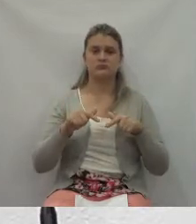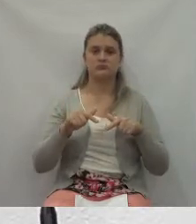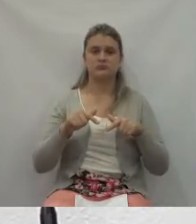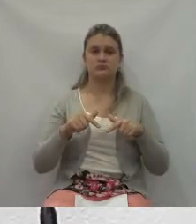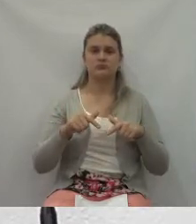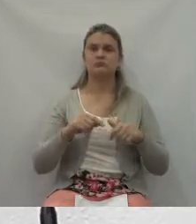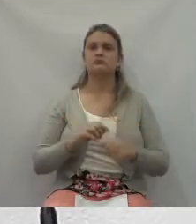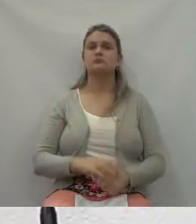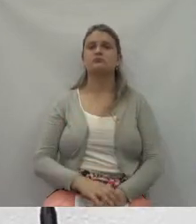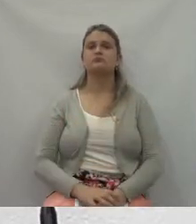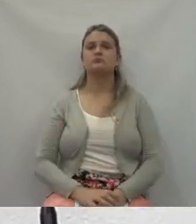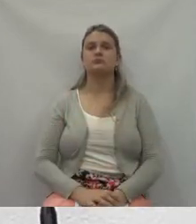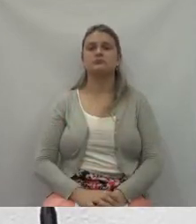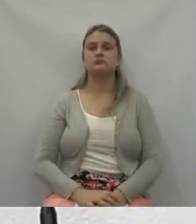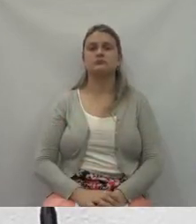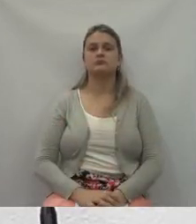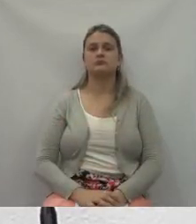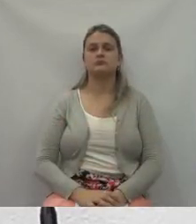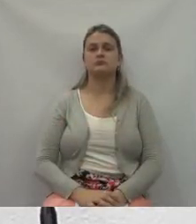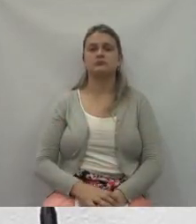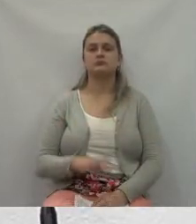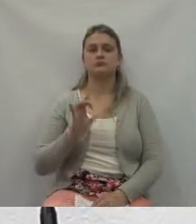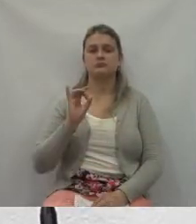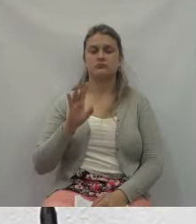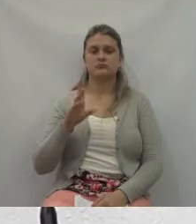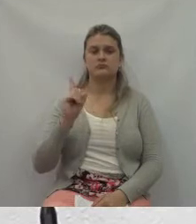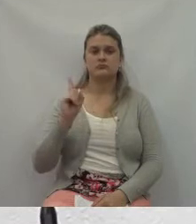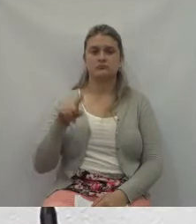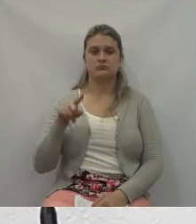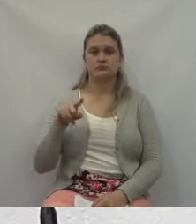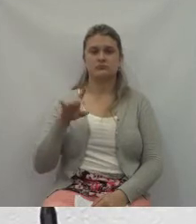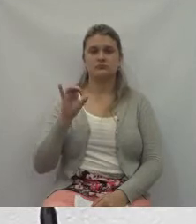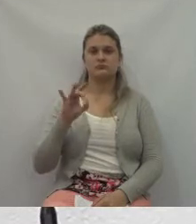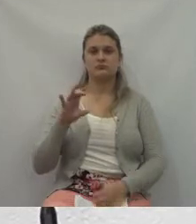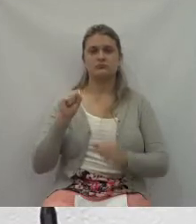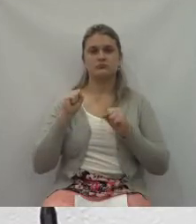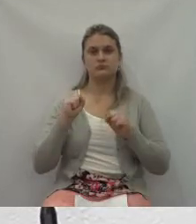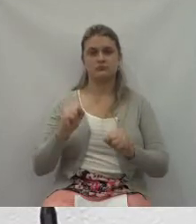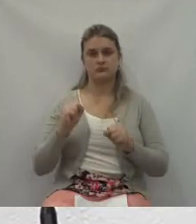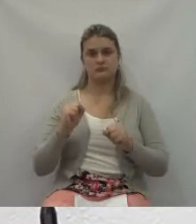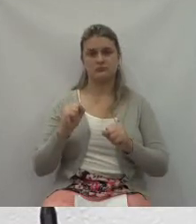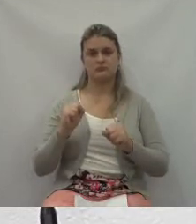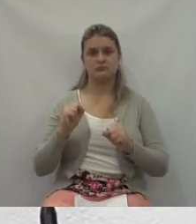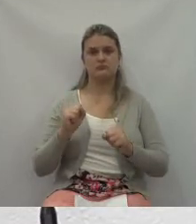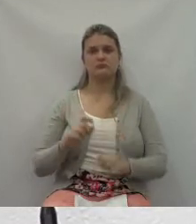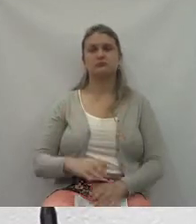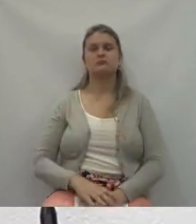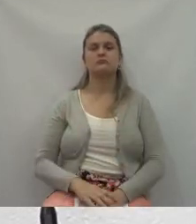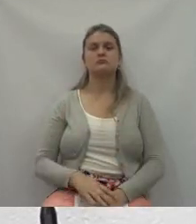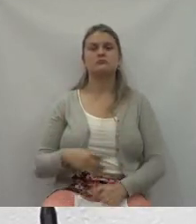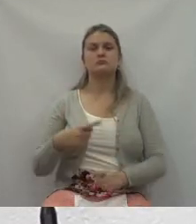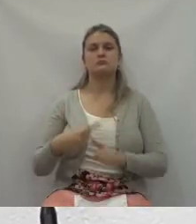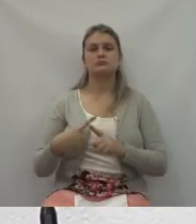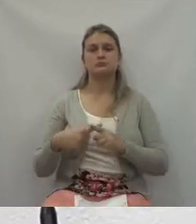ele só é, só foi possível devido à junção de esforço